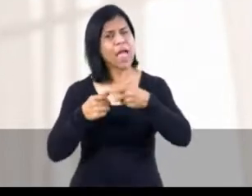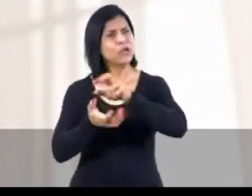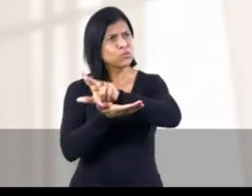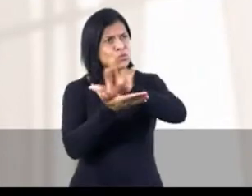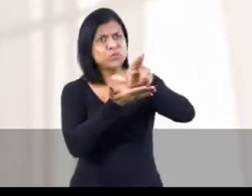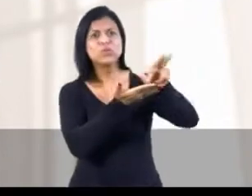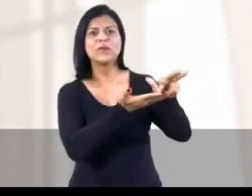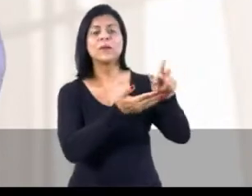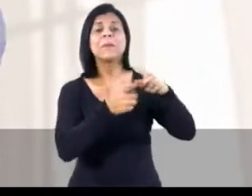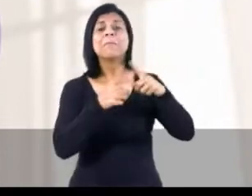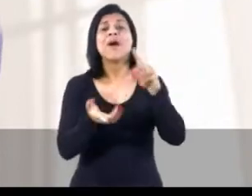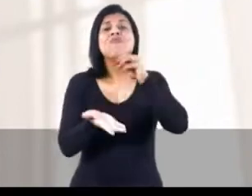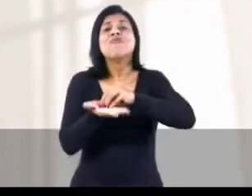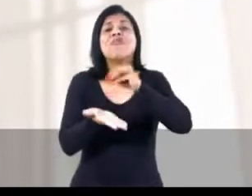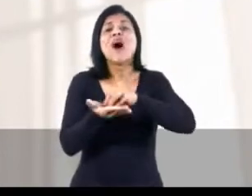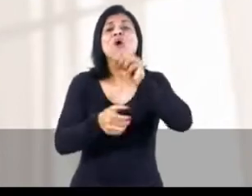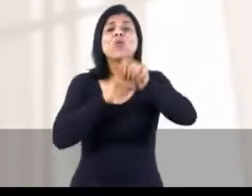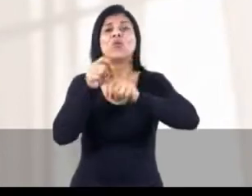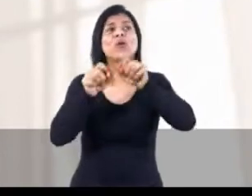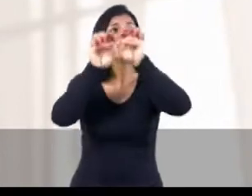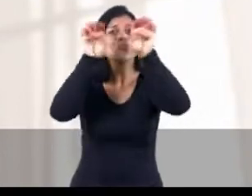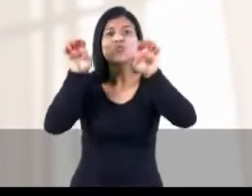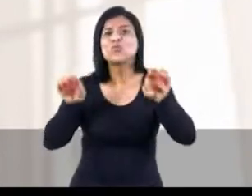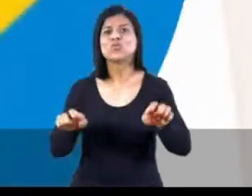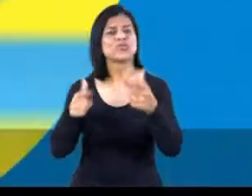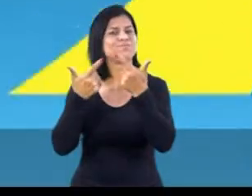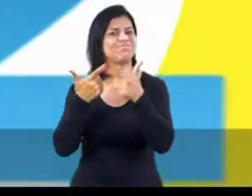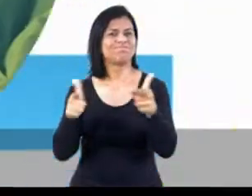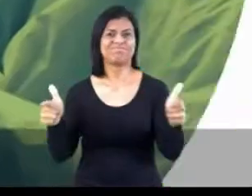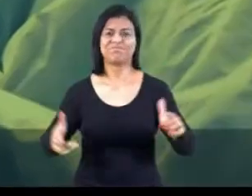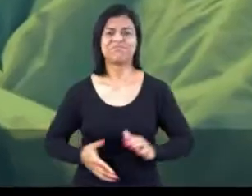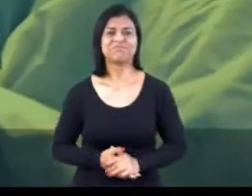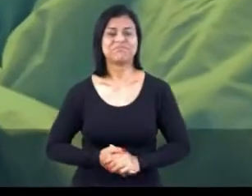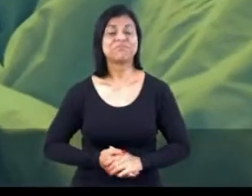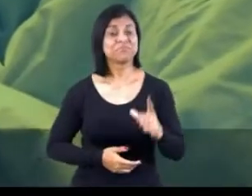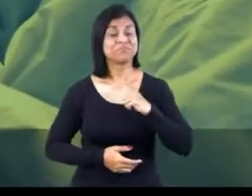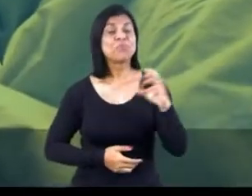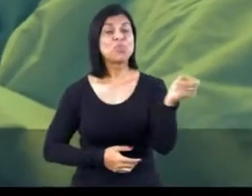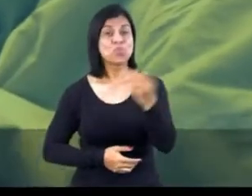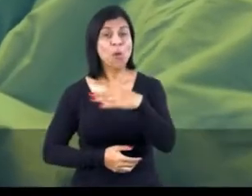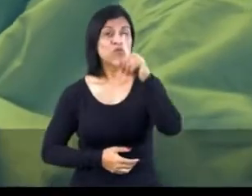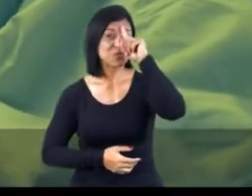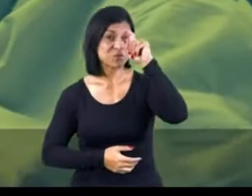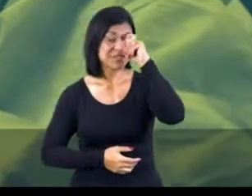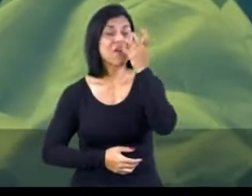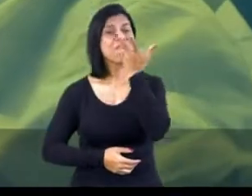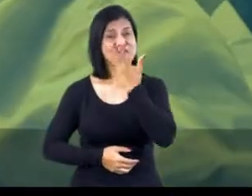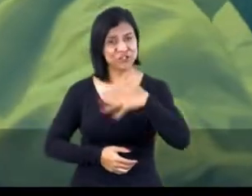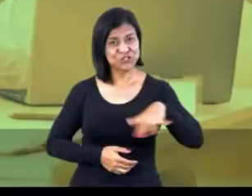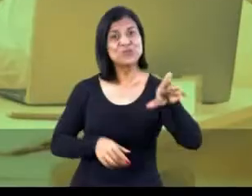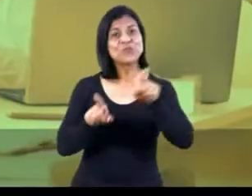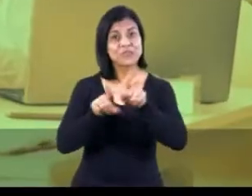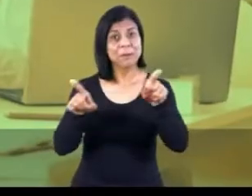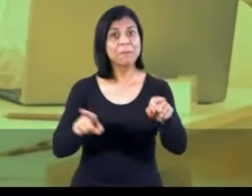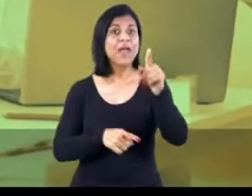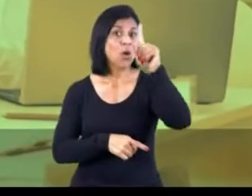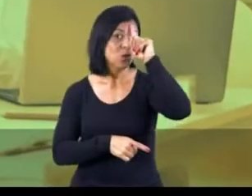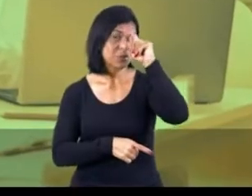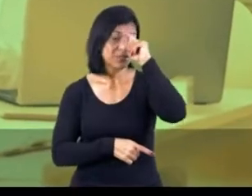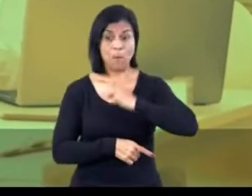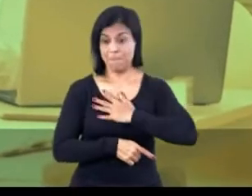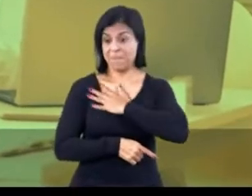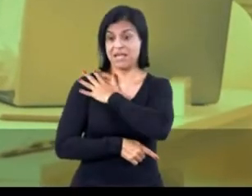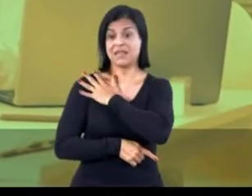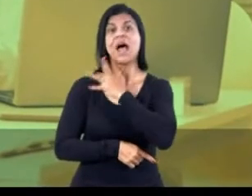mas dá para ver que falta estrutura. Teremos um novo hospital infantil e o hospital militar será